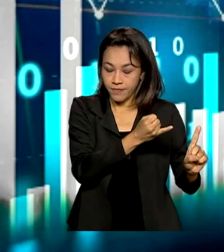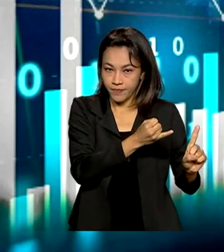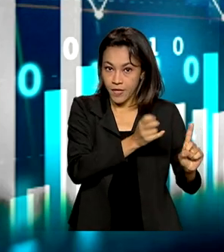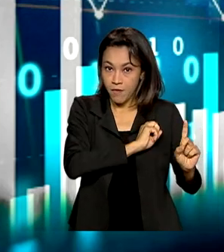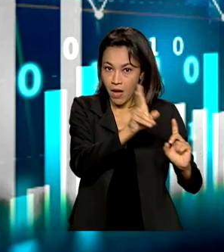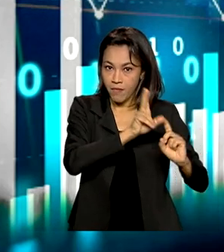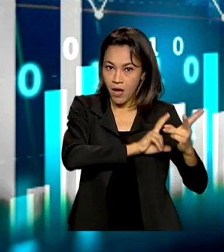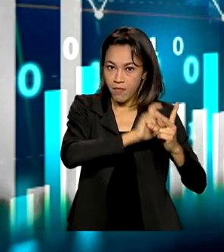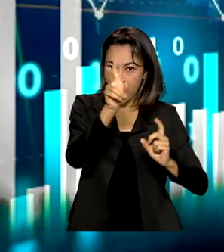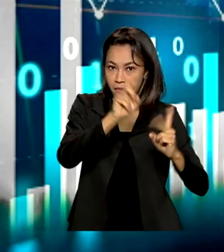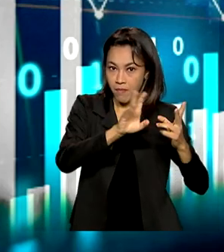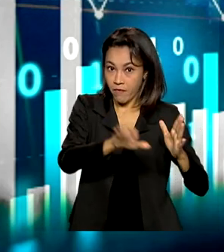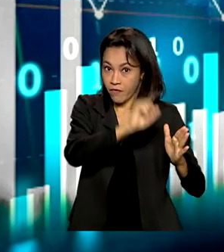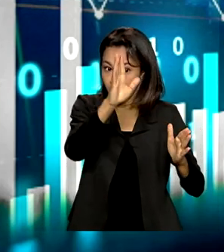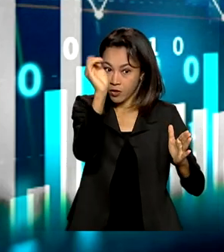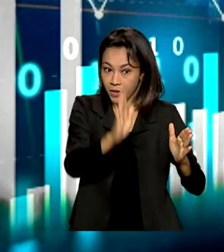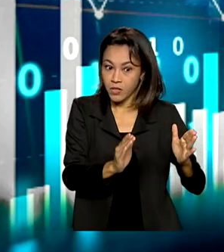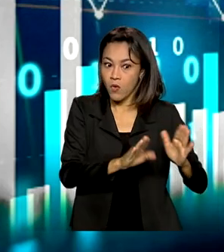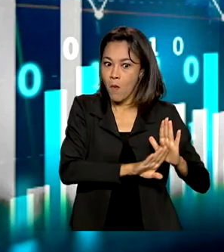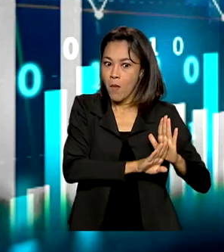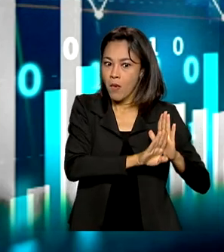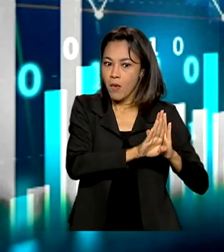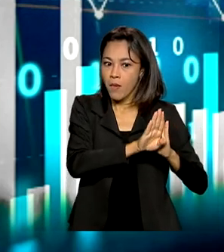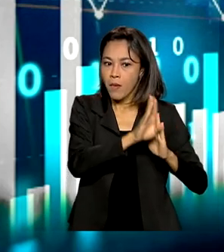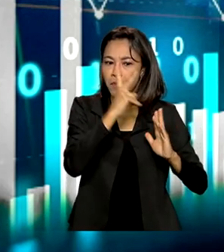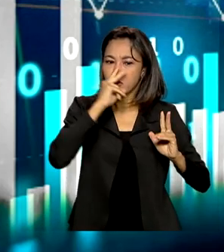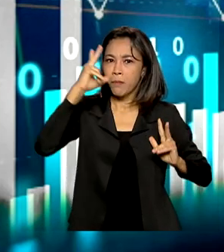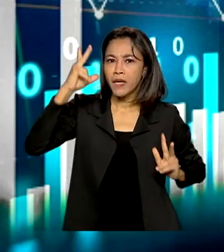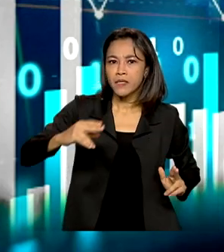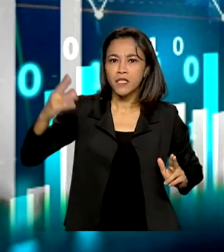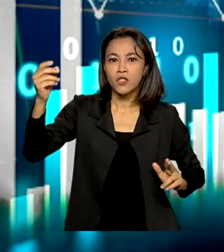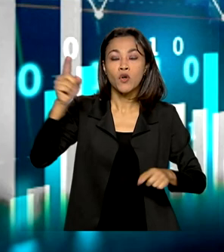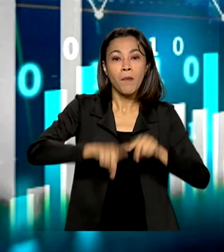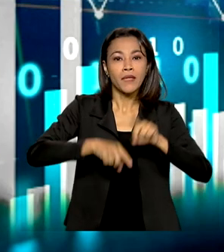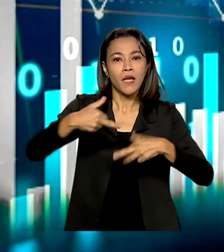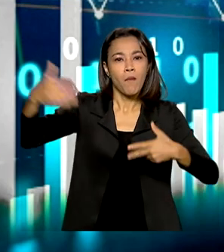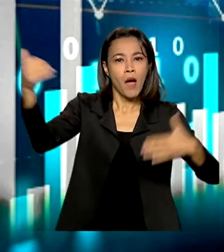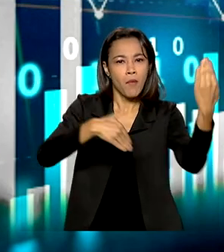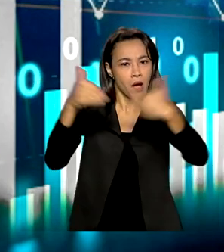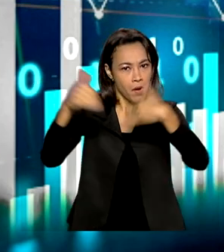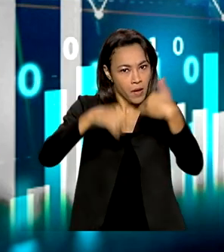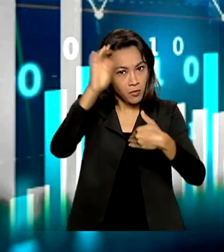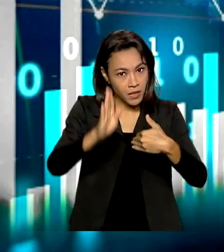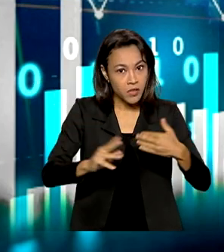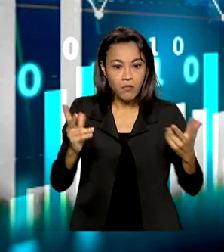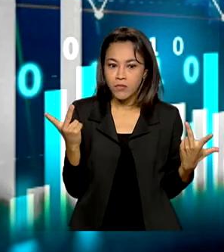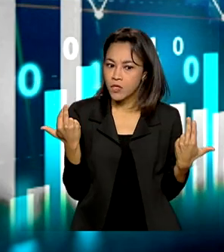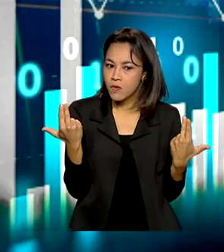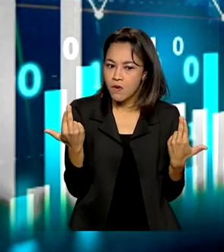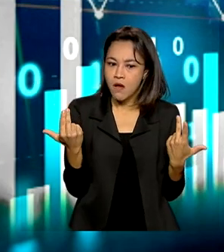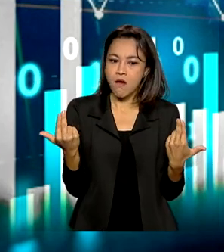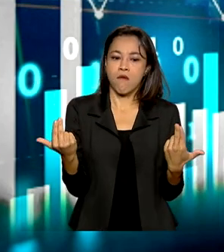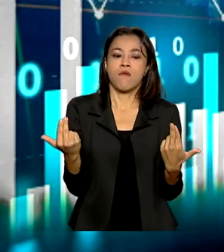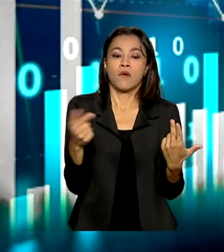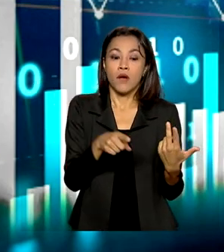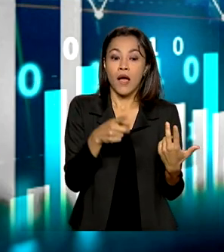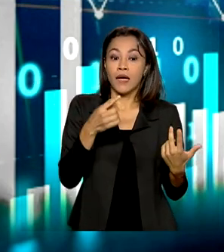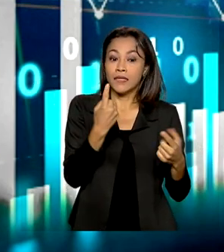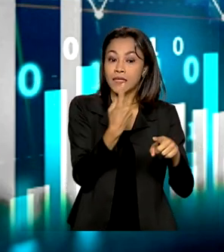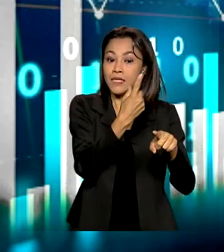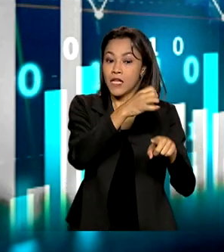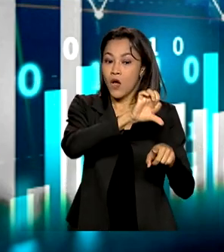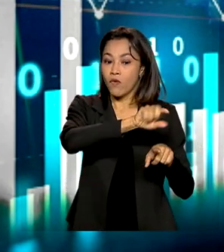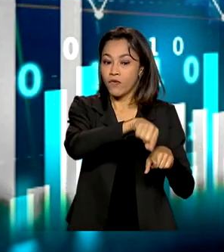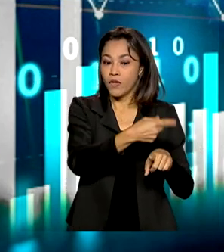exportações quanto as exportações tiveram um crescimento muito parecido, algo em torno de 25%. E as exportações chegaram então a$ 19